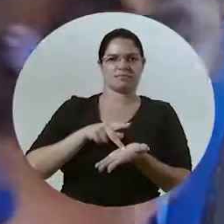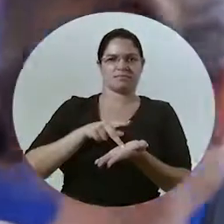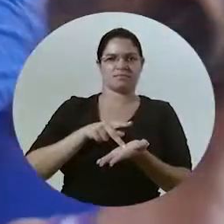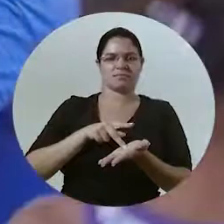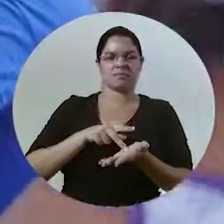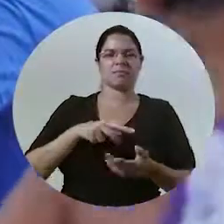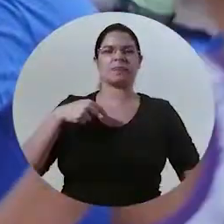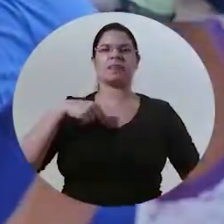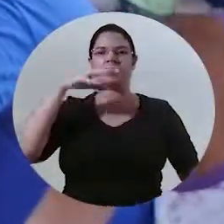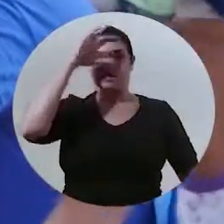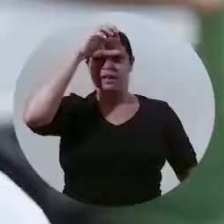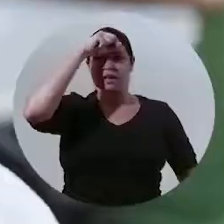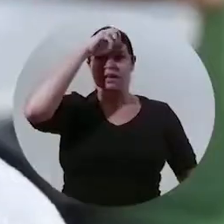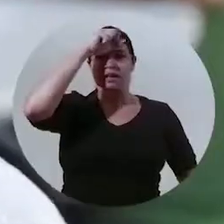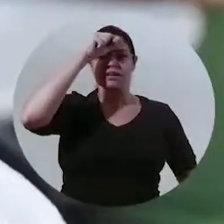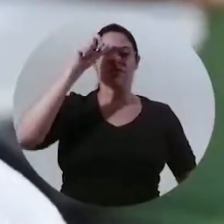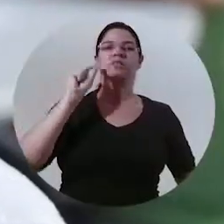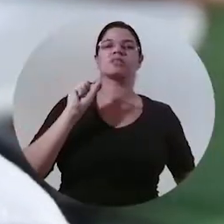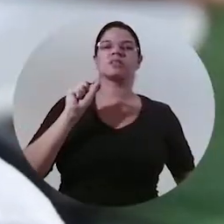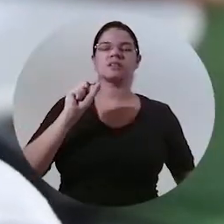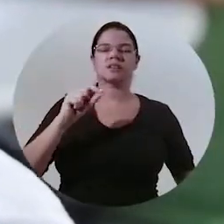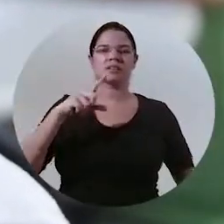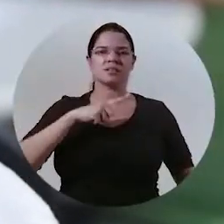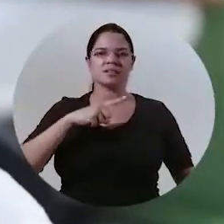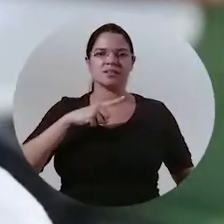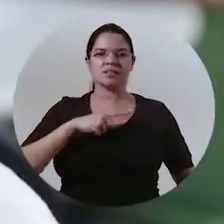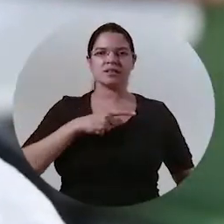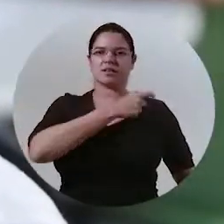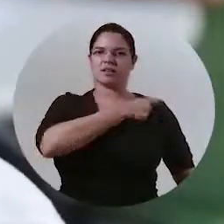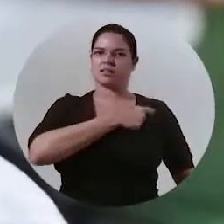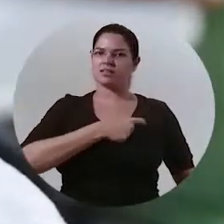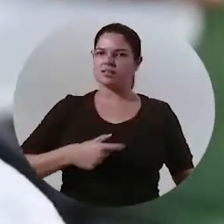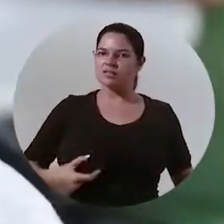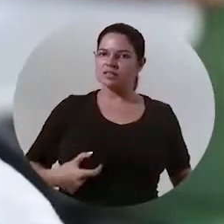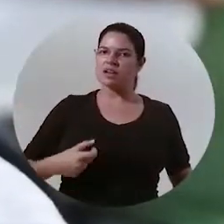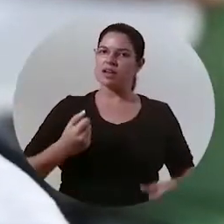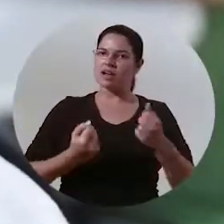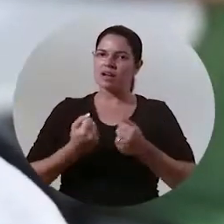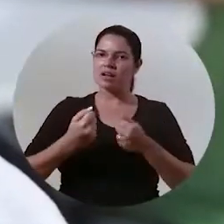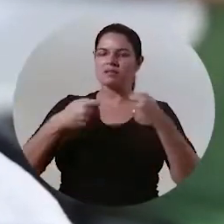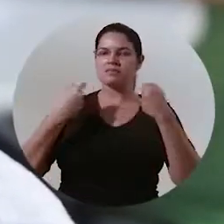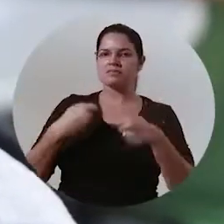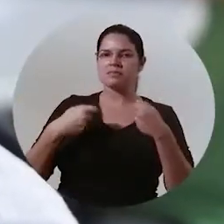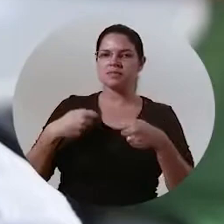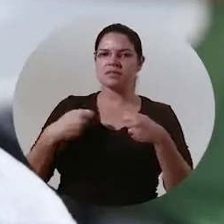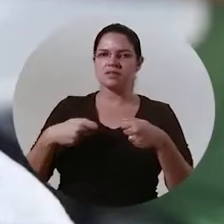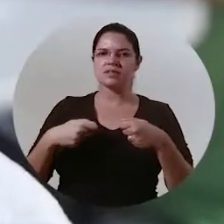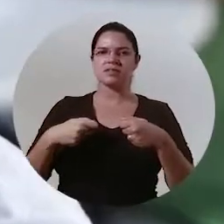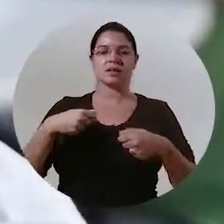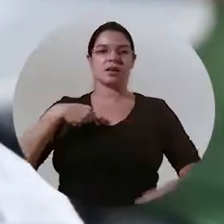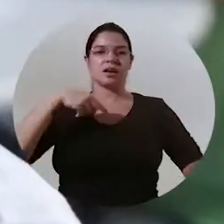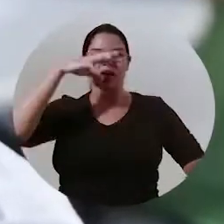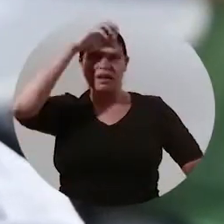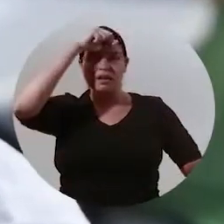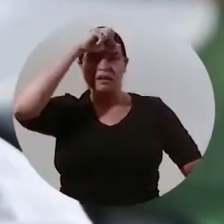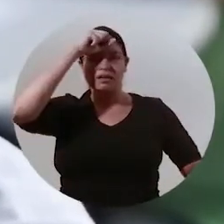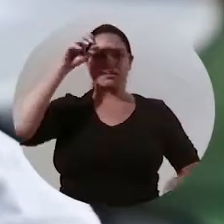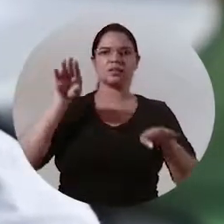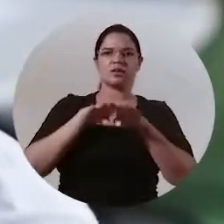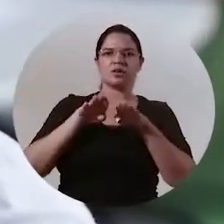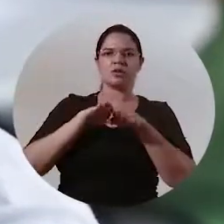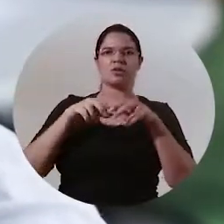em tempo real eu aprendi de tem que usar cinto no carro aí